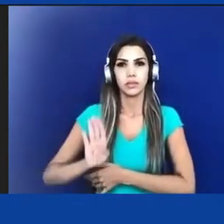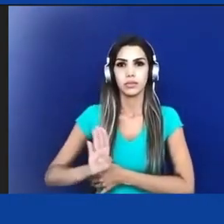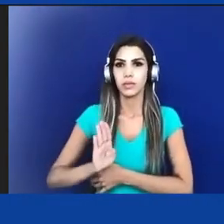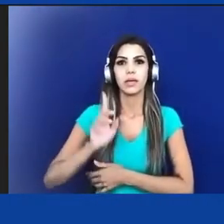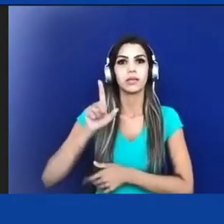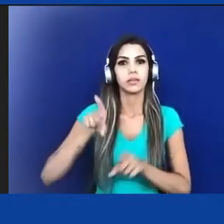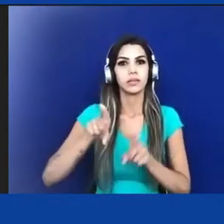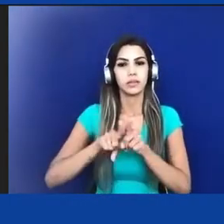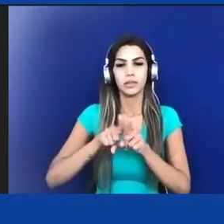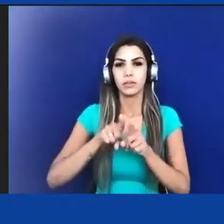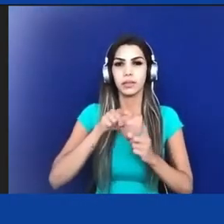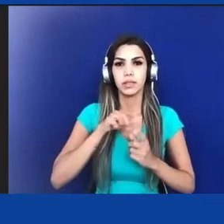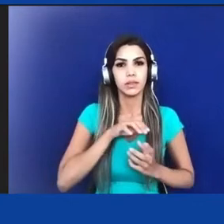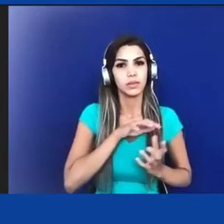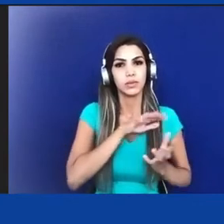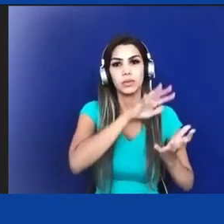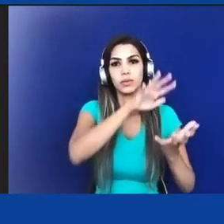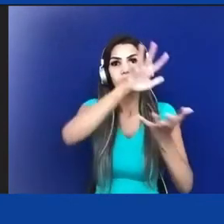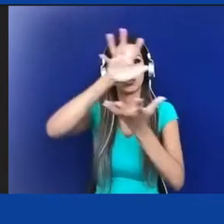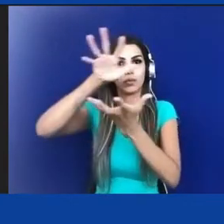no mundo,